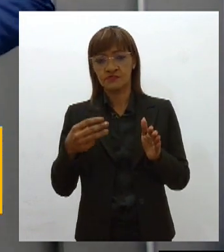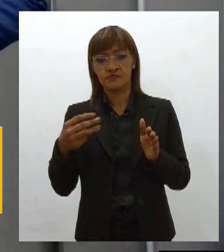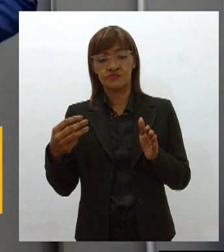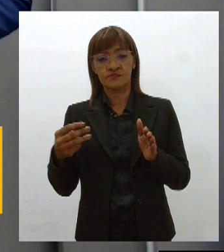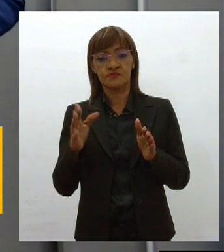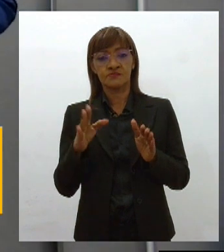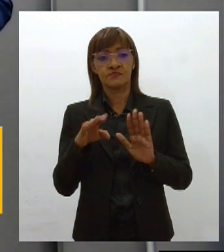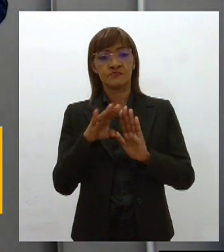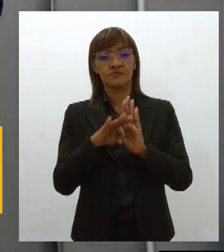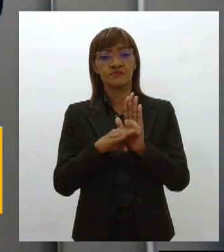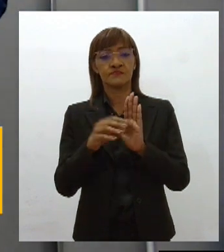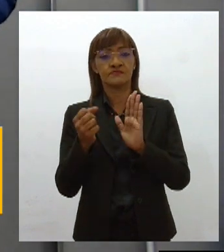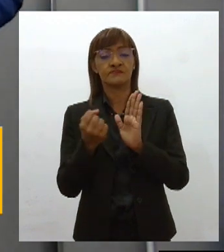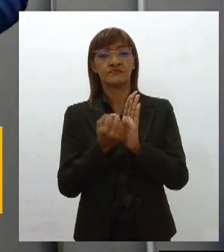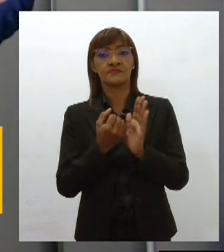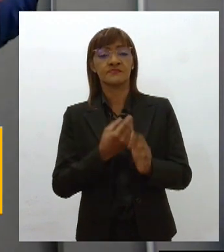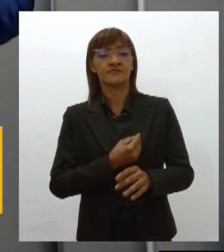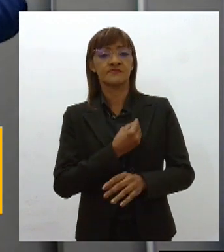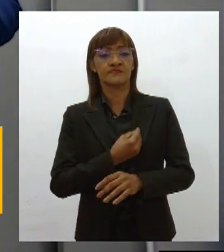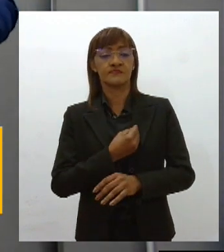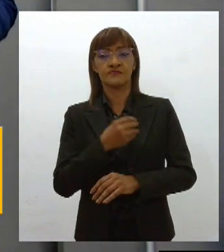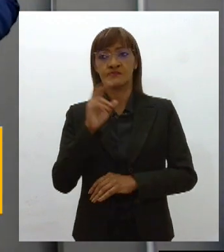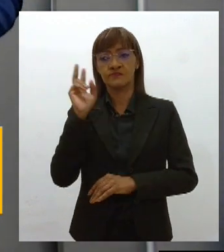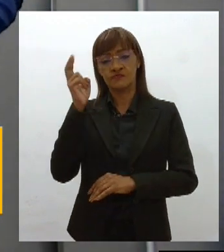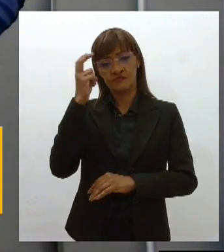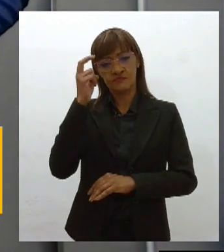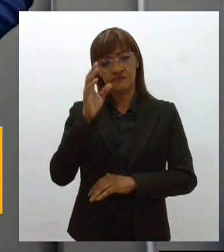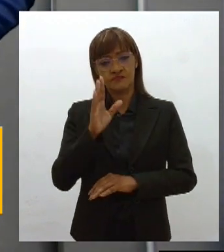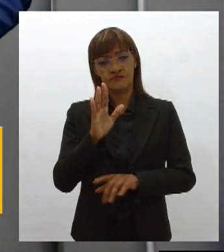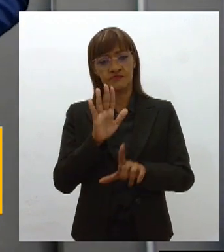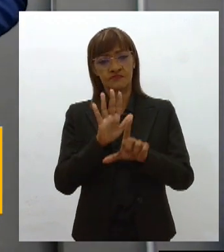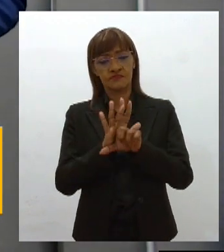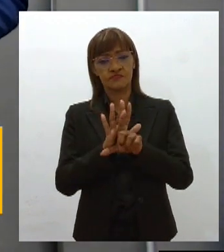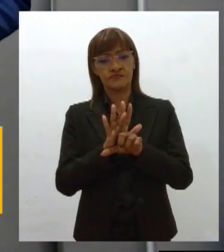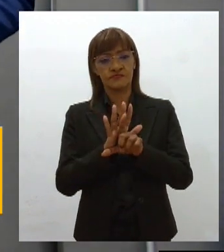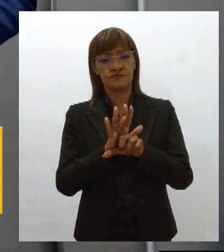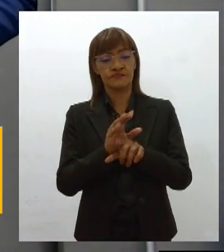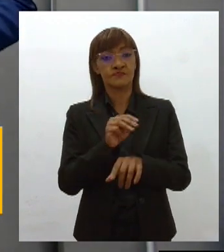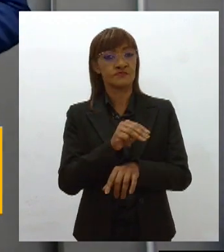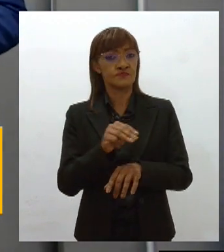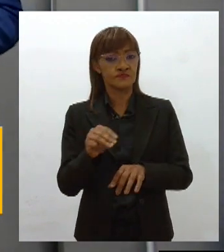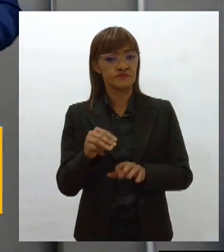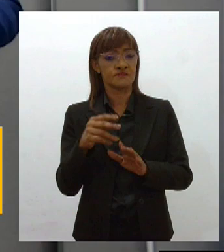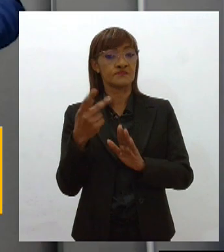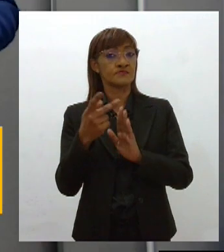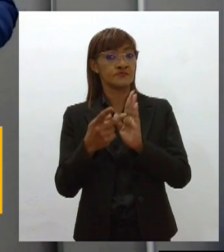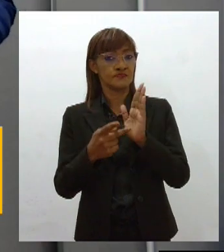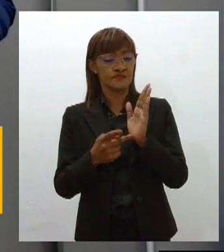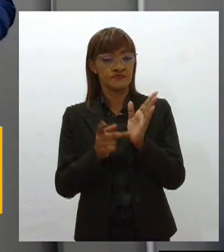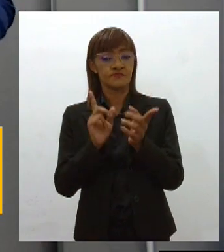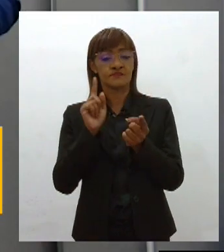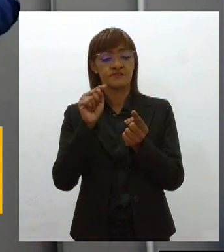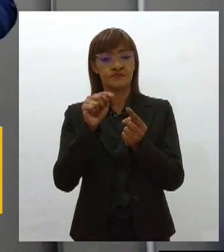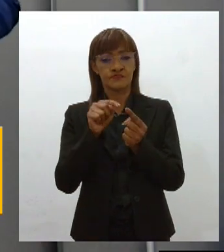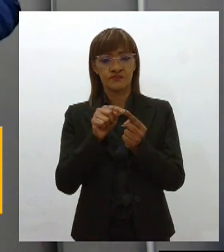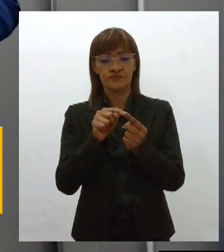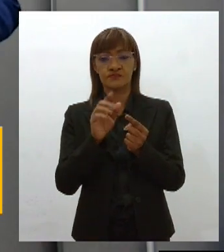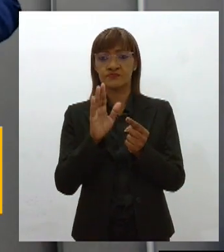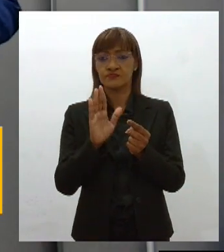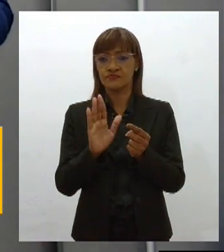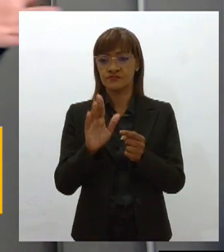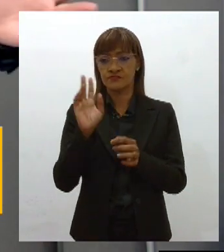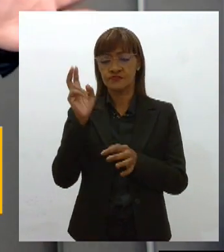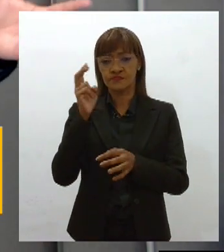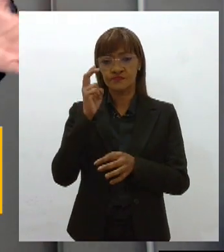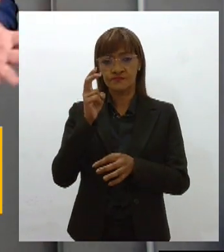Patrimônio Vivo da Cultura Sergipana, a chamada Lei dos Mestres. Os projetos têm a finalidade de fomentar a cultura e manter viva